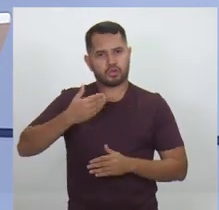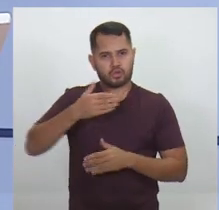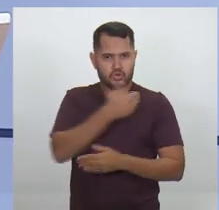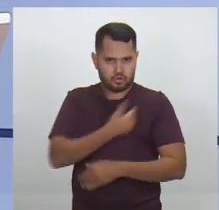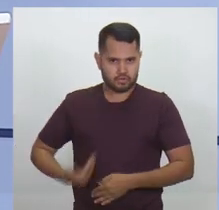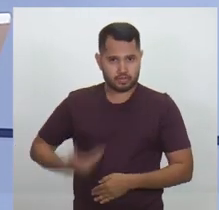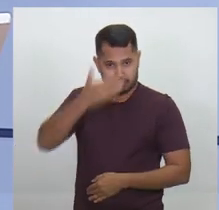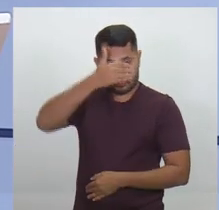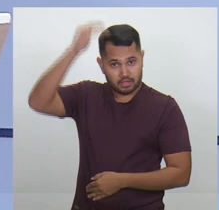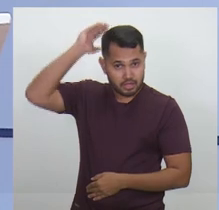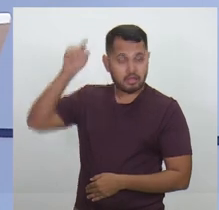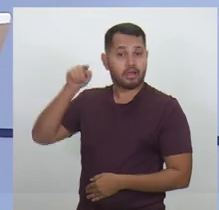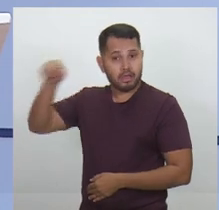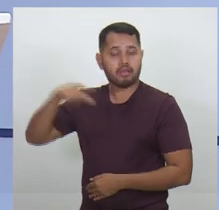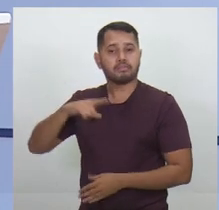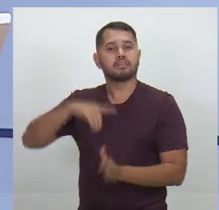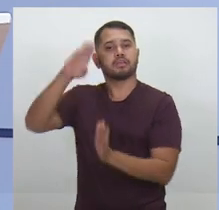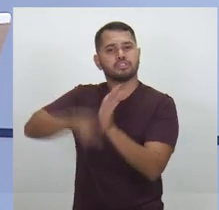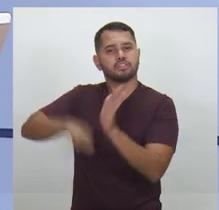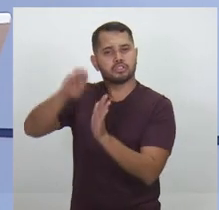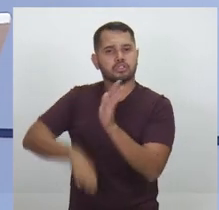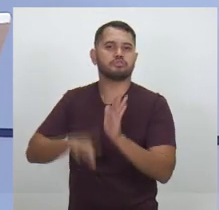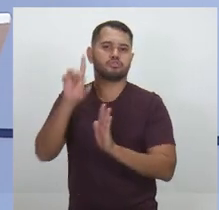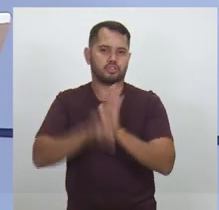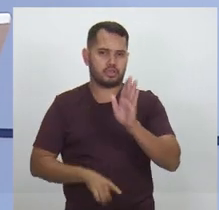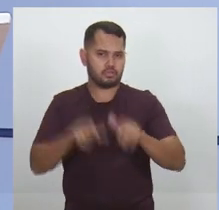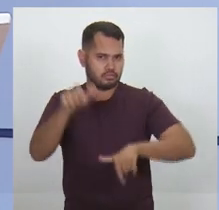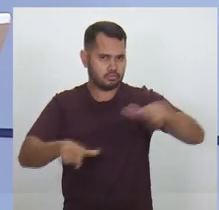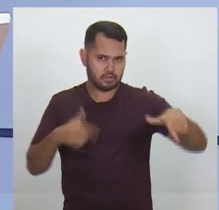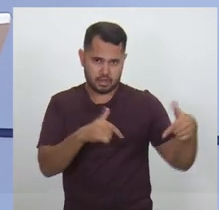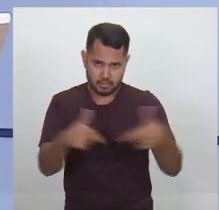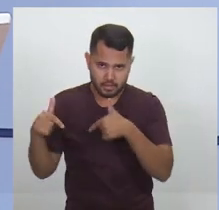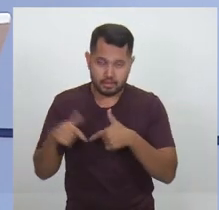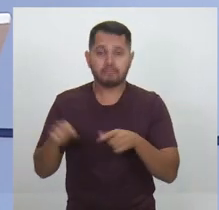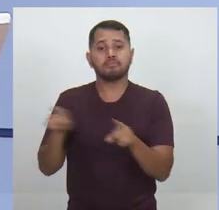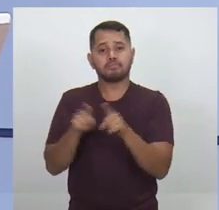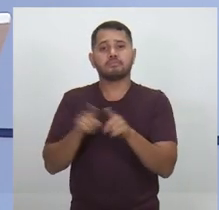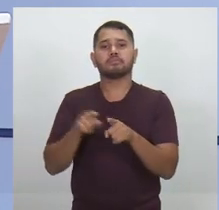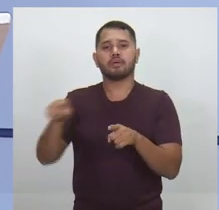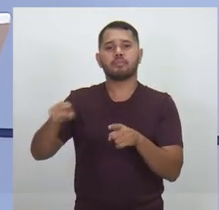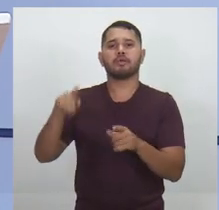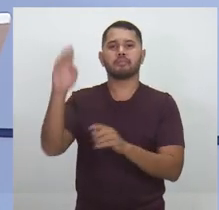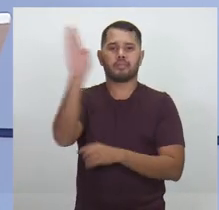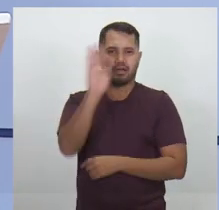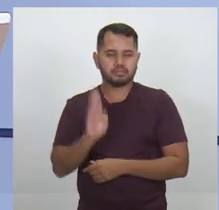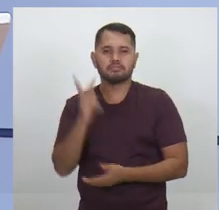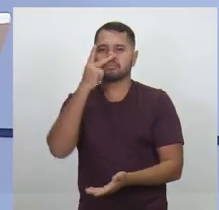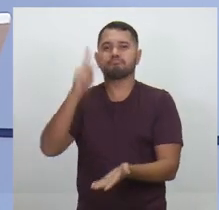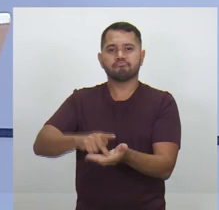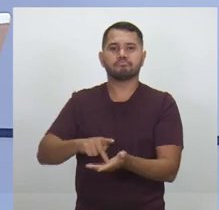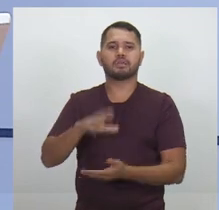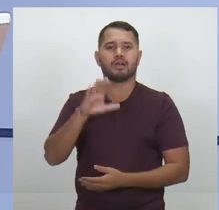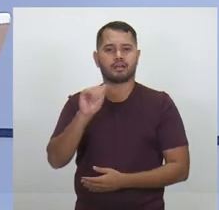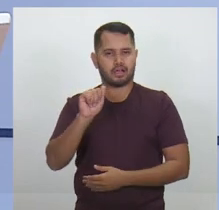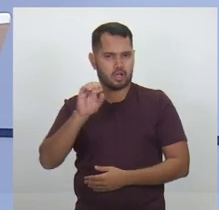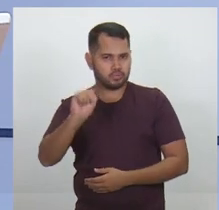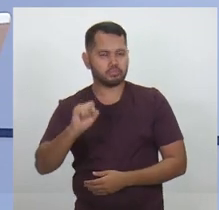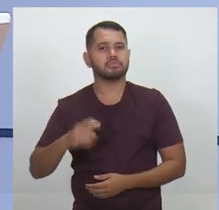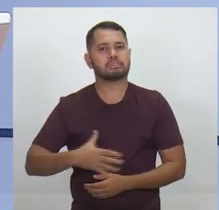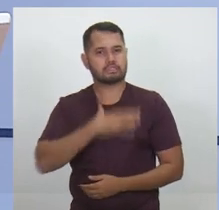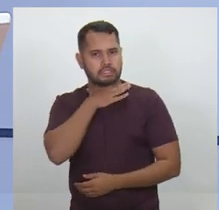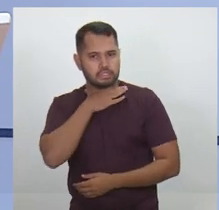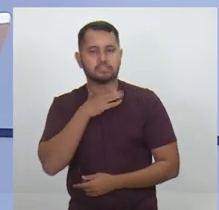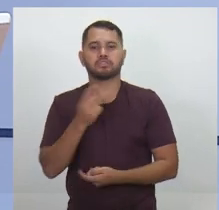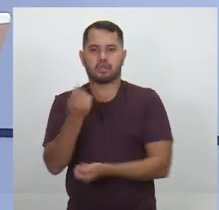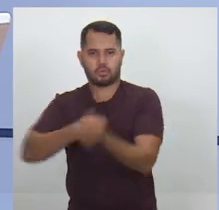Um governo que tem retirado o direito dos trabalhadores e que tem levado o Brasil a um verdadeiro caos econômico e